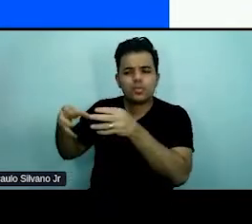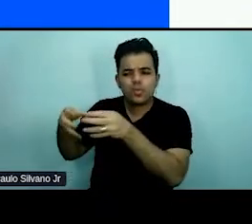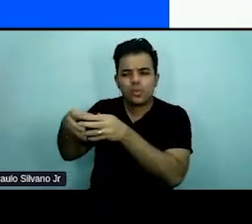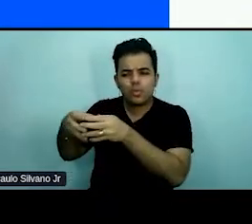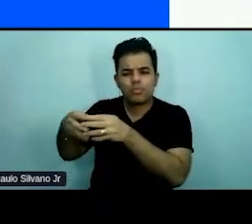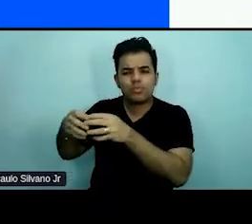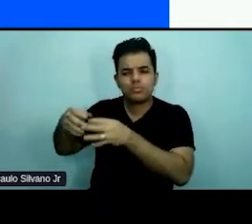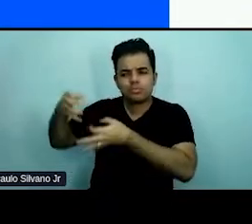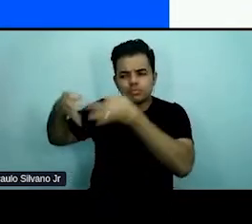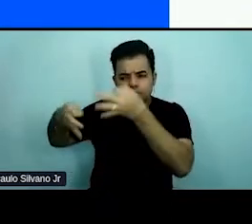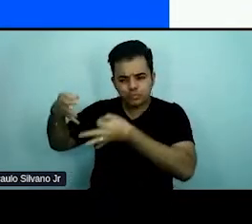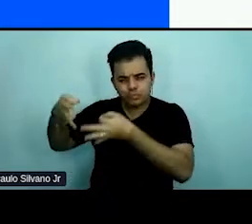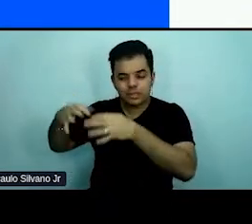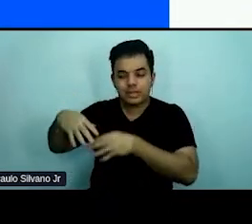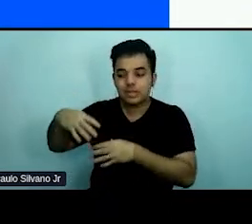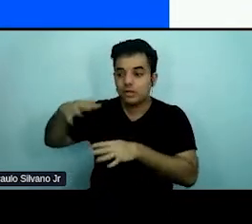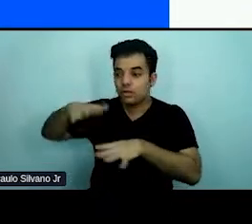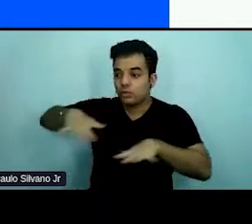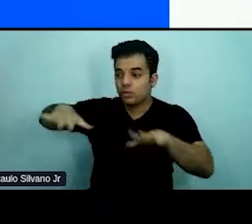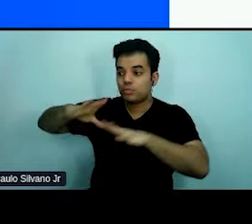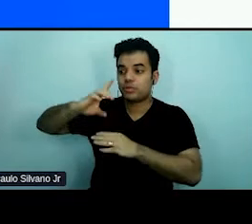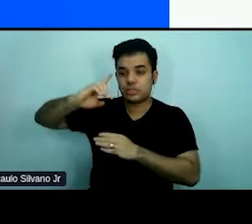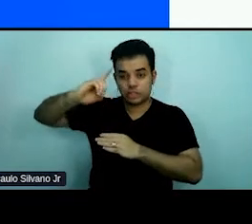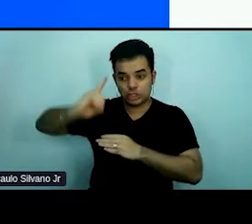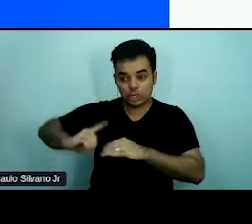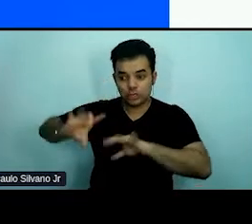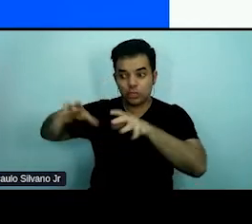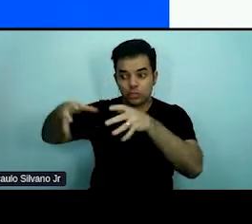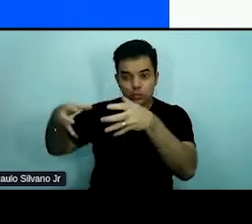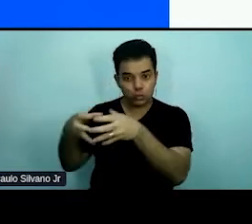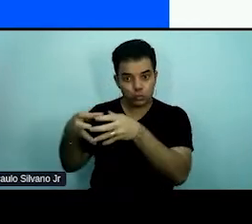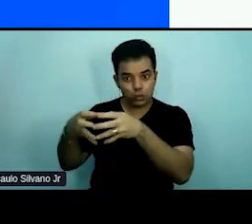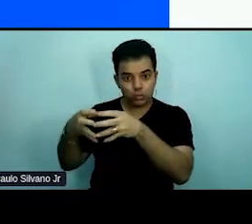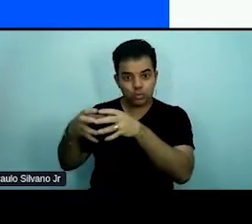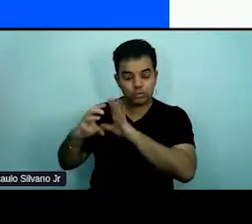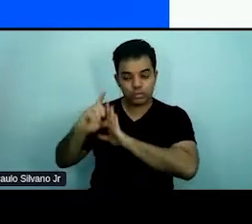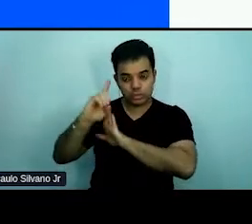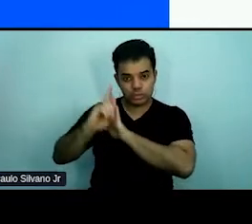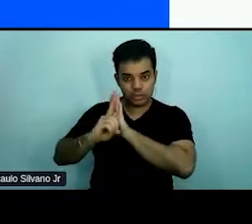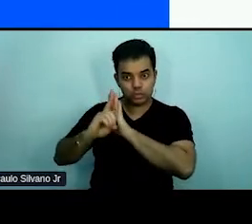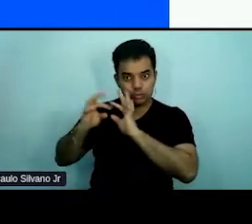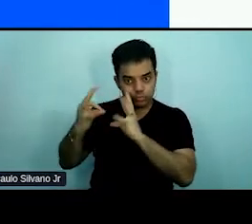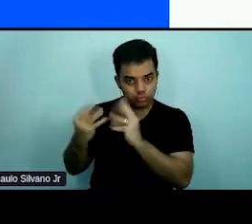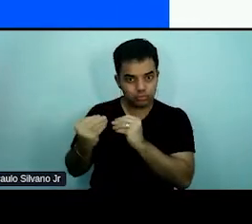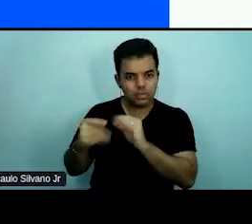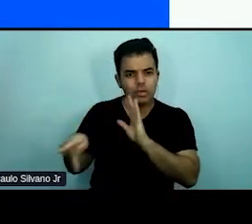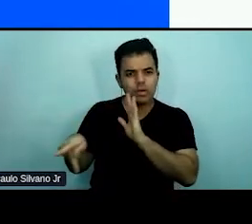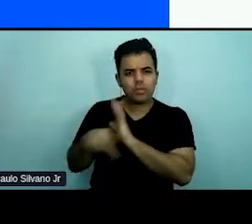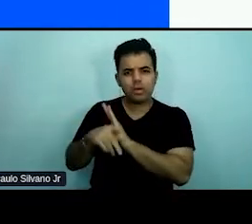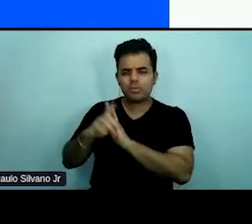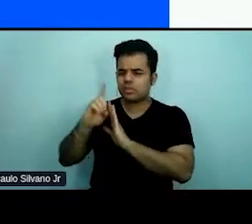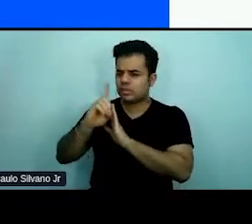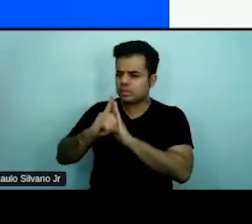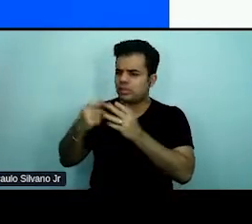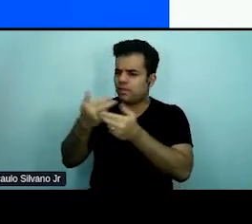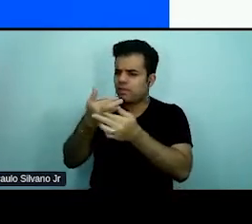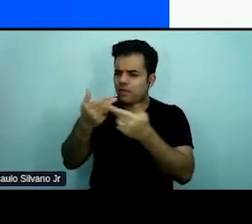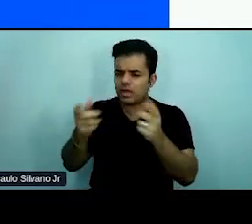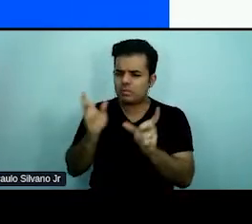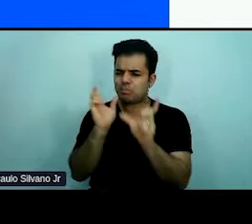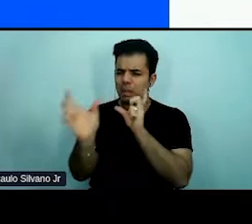Dentro do Direito, sempre me incomodou muito a tecnicidade do Direito, as palavras